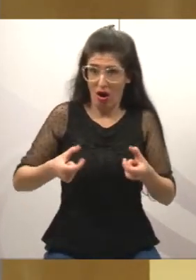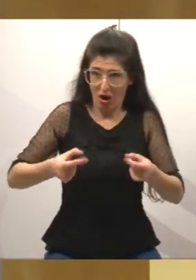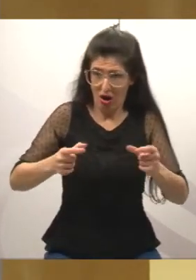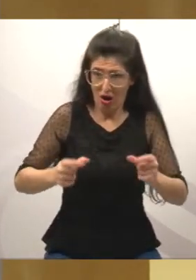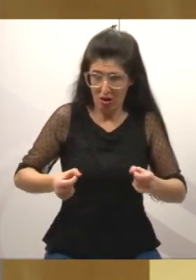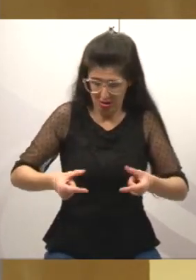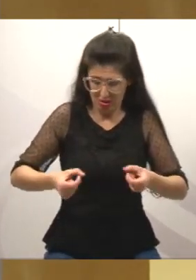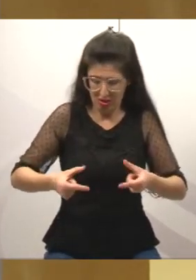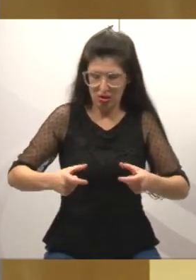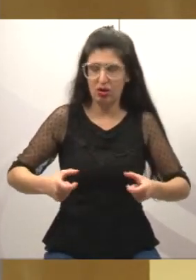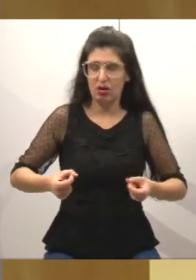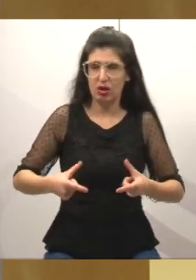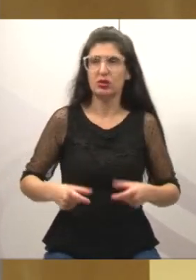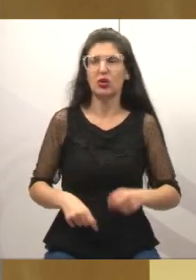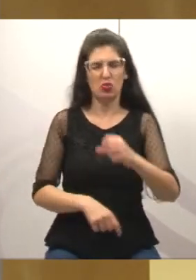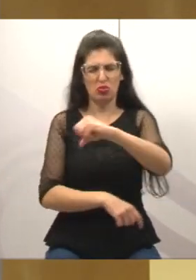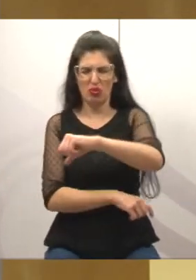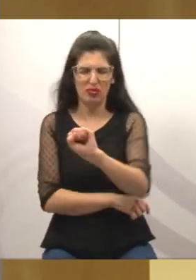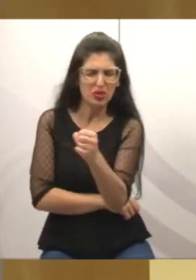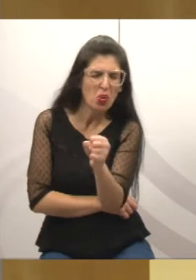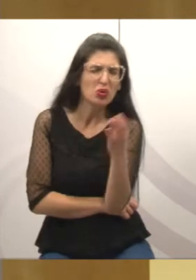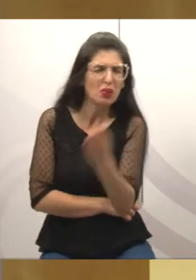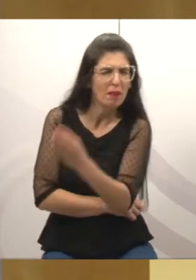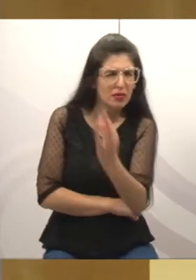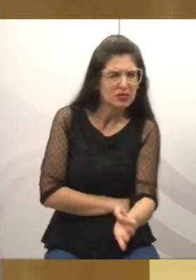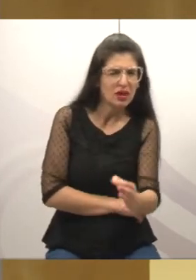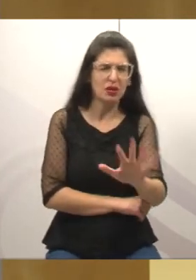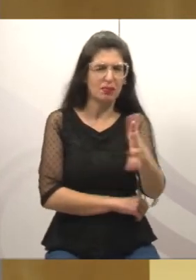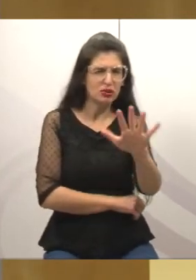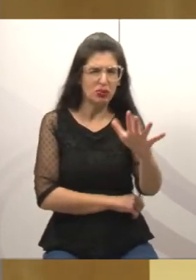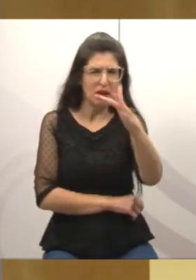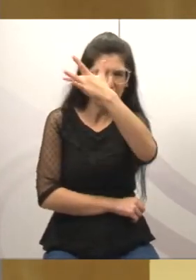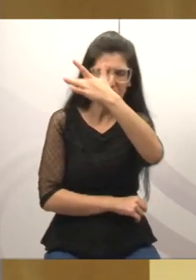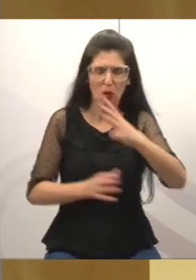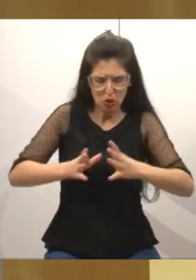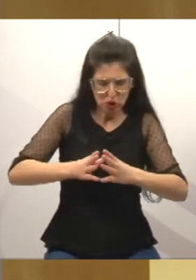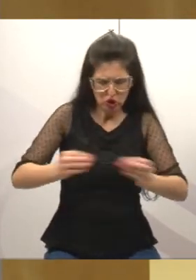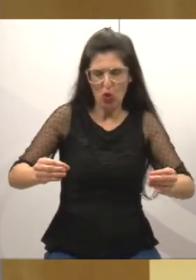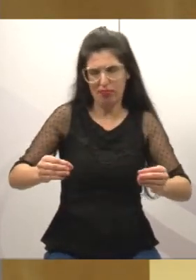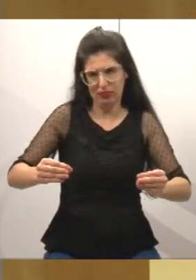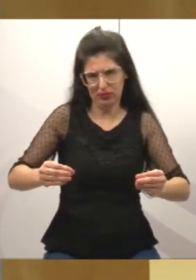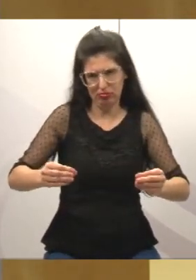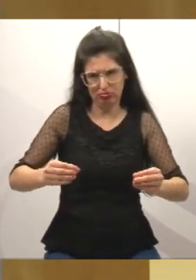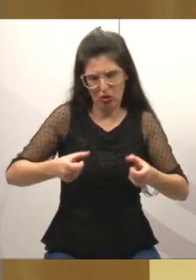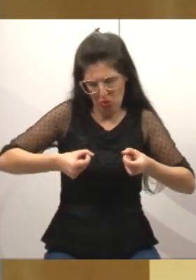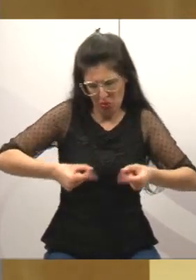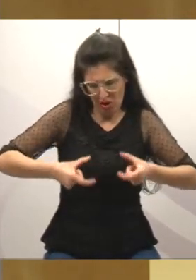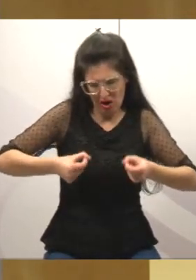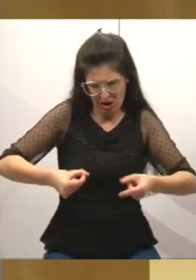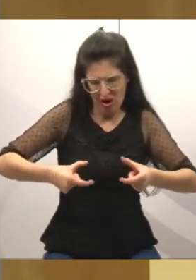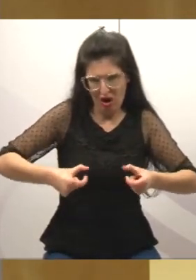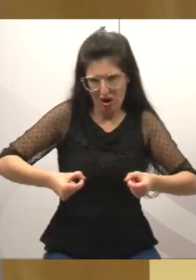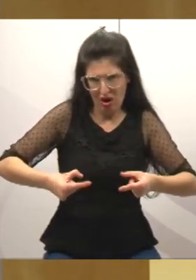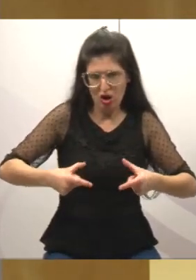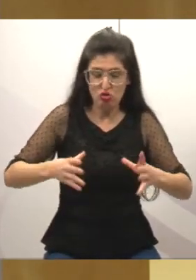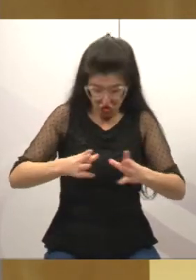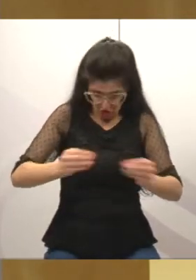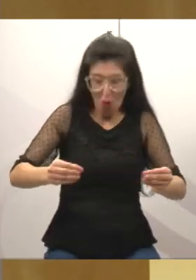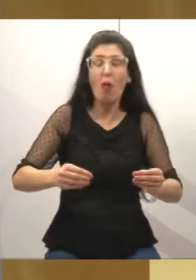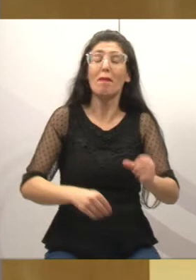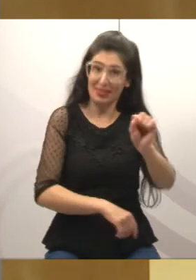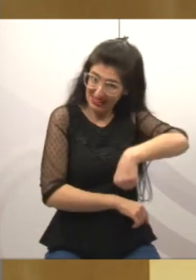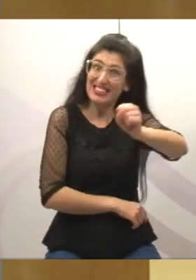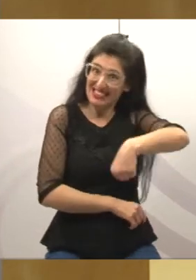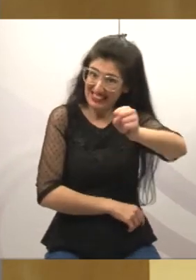99%, 98%, 99% se curam. Então é necessário também que o município continue